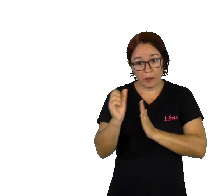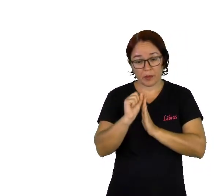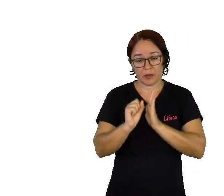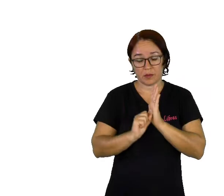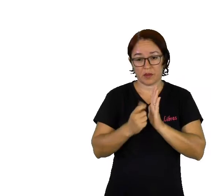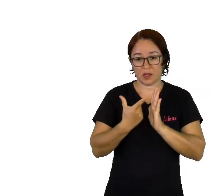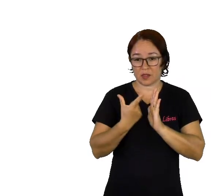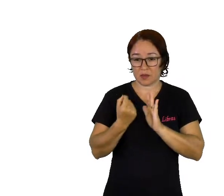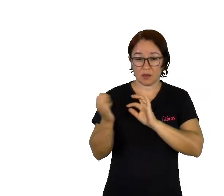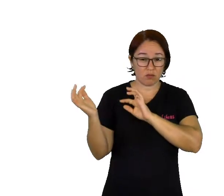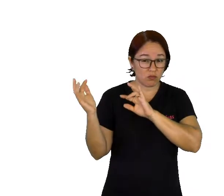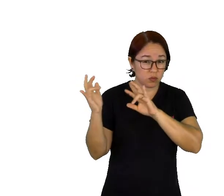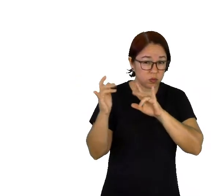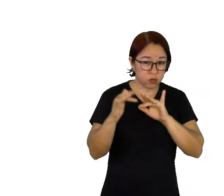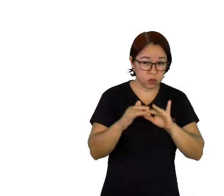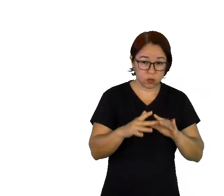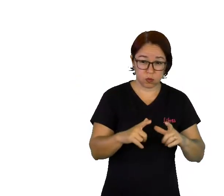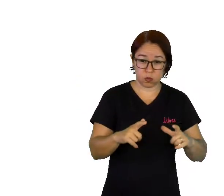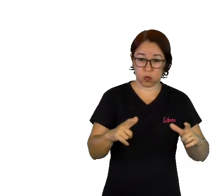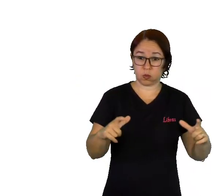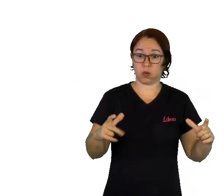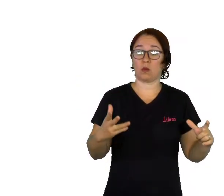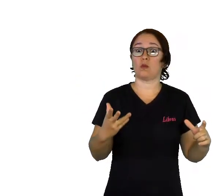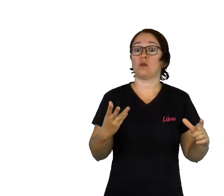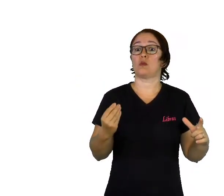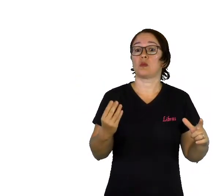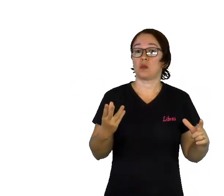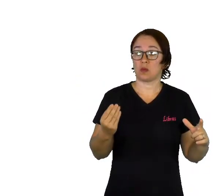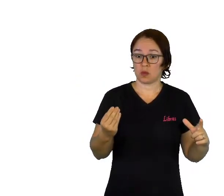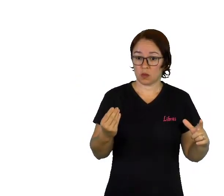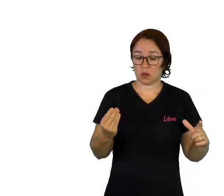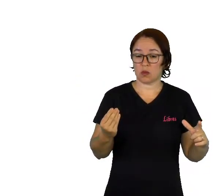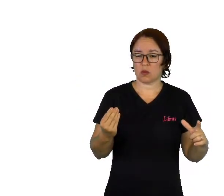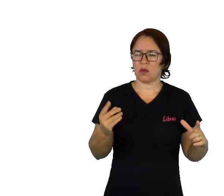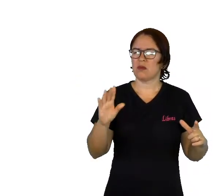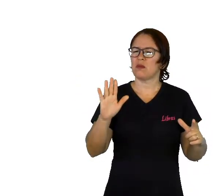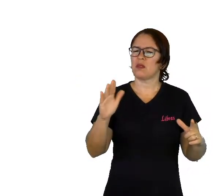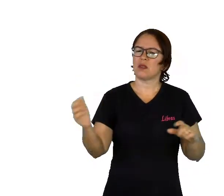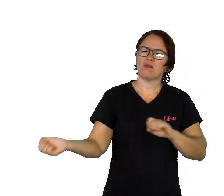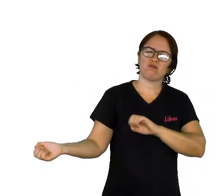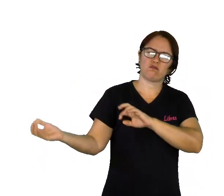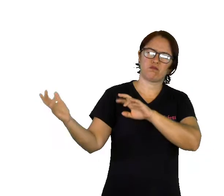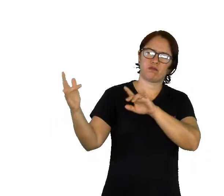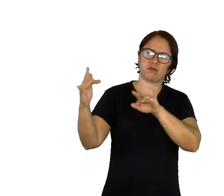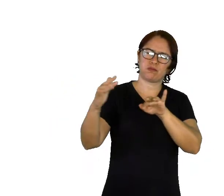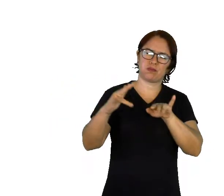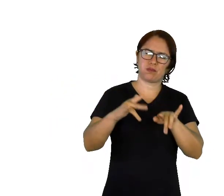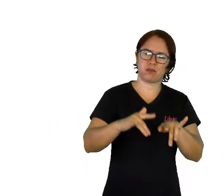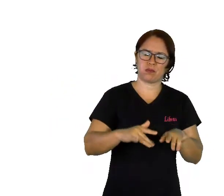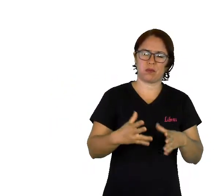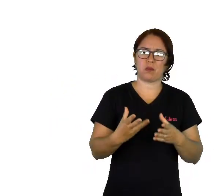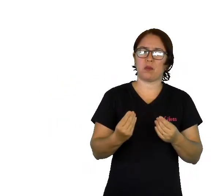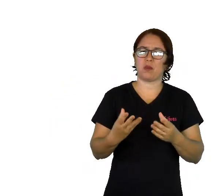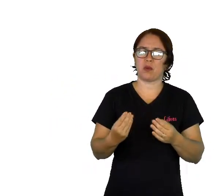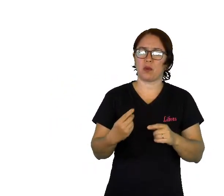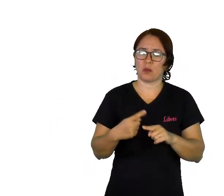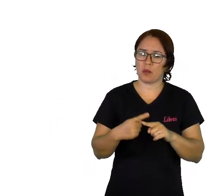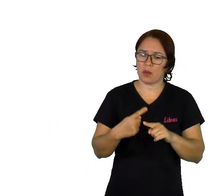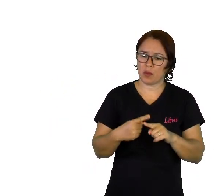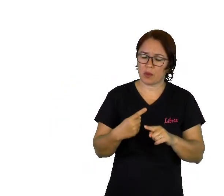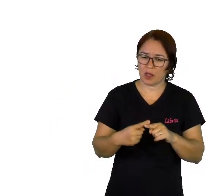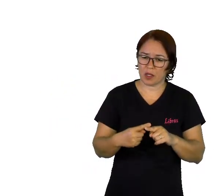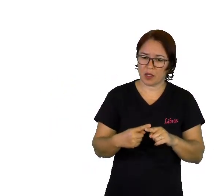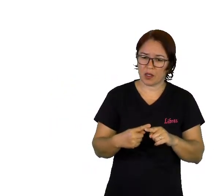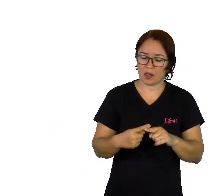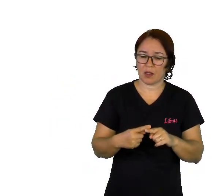pelo país. Isso aconteceu por quê? Por uma junção de dois fatores. Fatores internos, que eram problemas